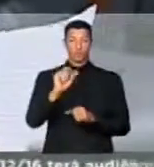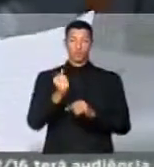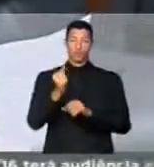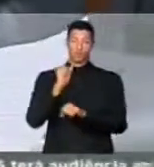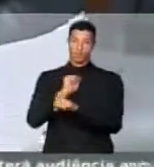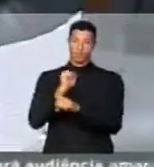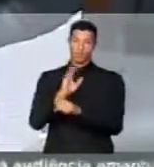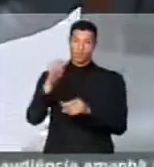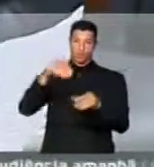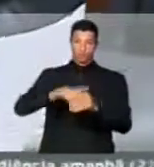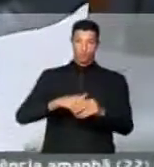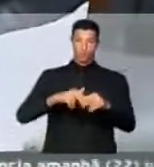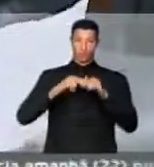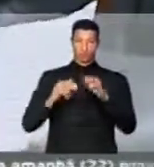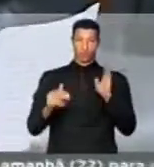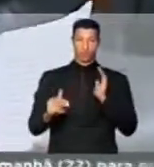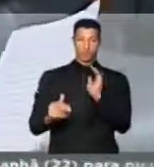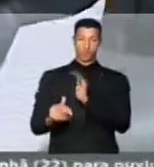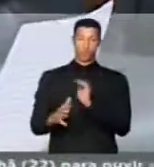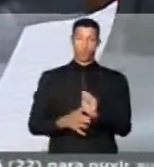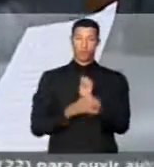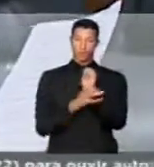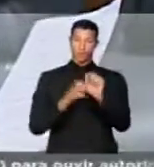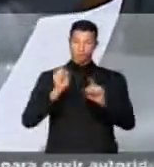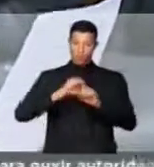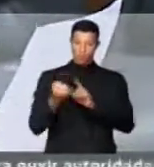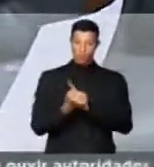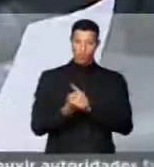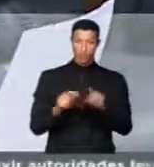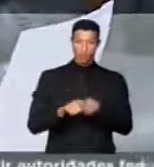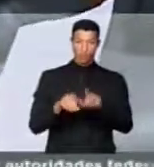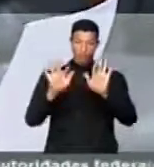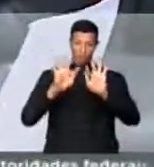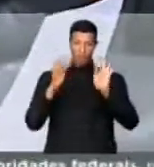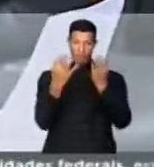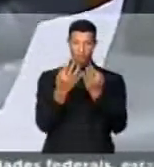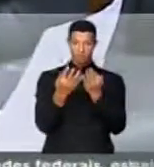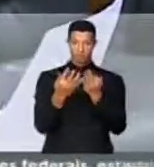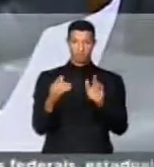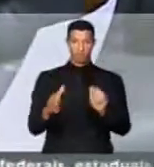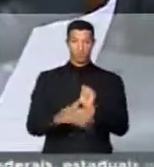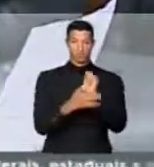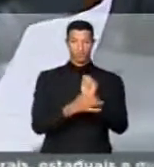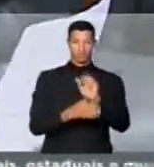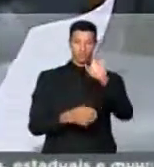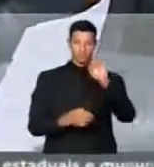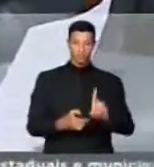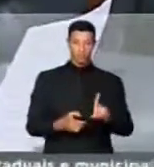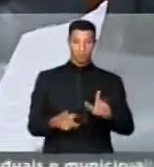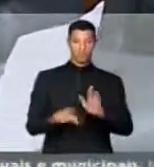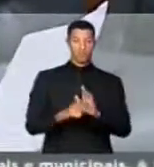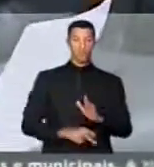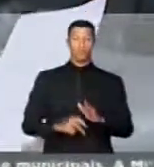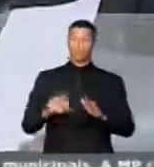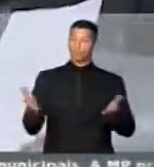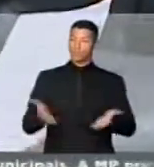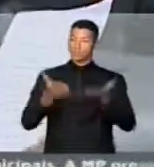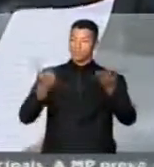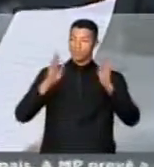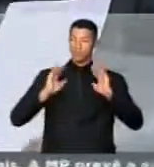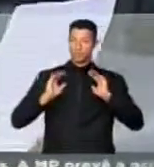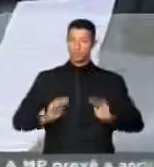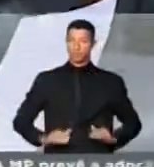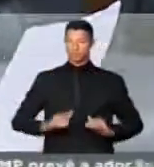espera ser votado pela Comissão de Seguridade Social e Família, garantem direito e promovem a